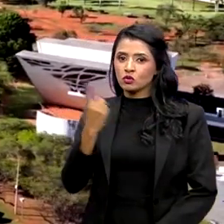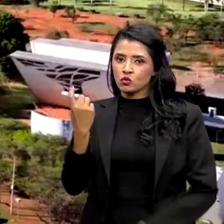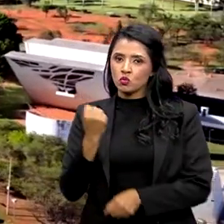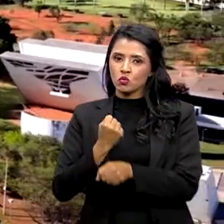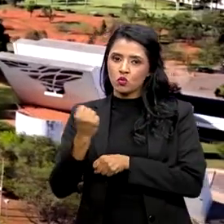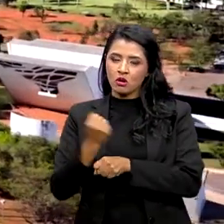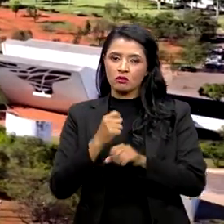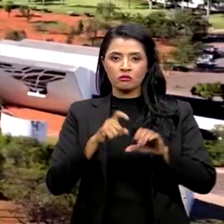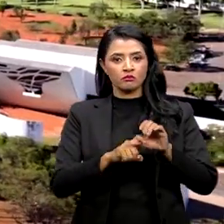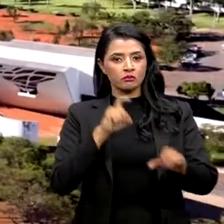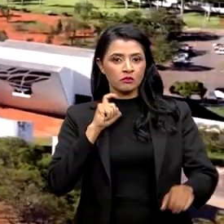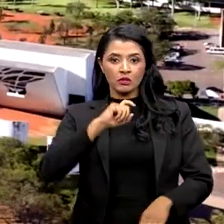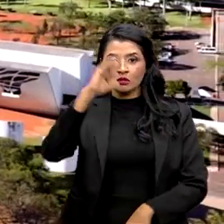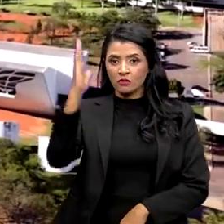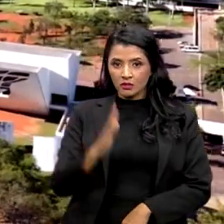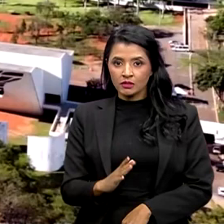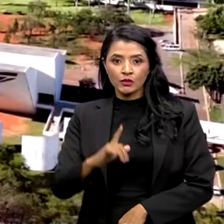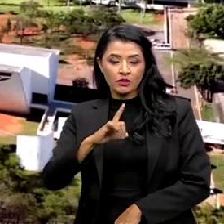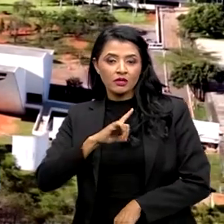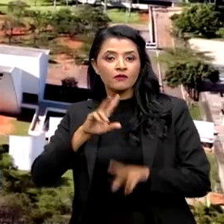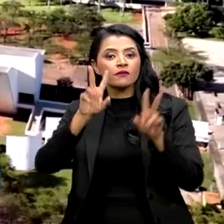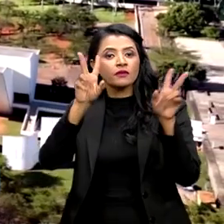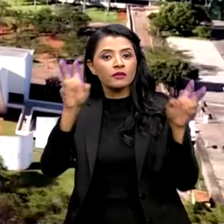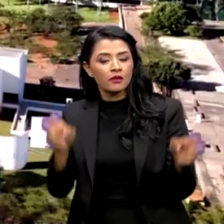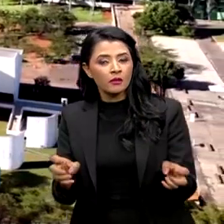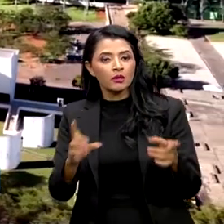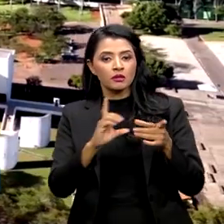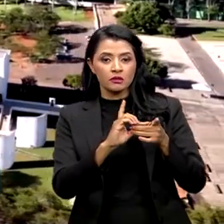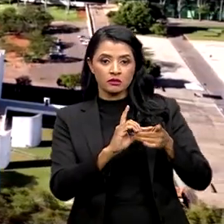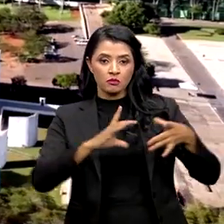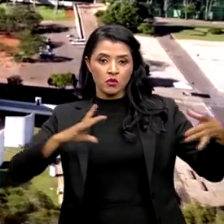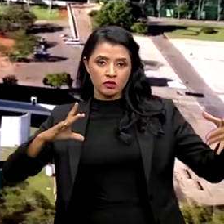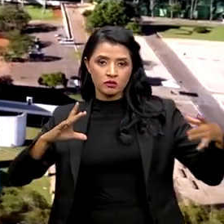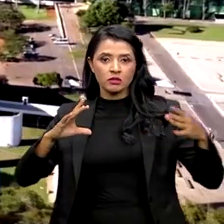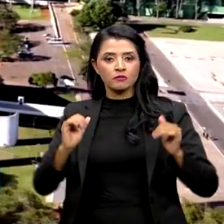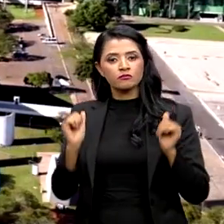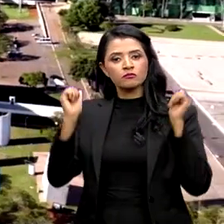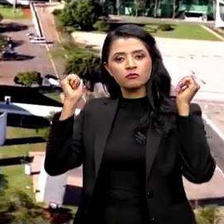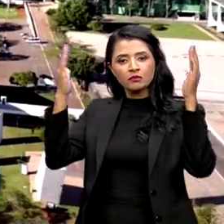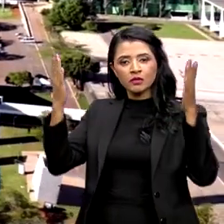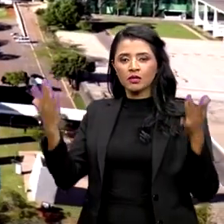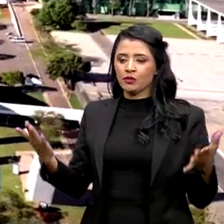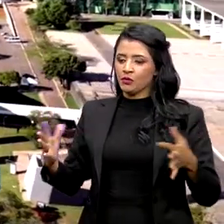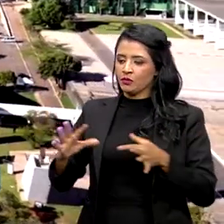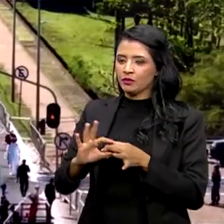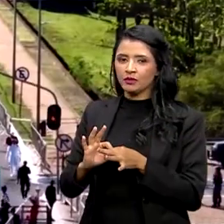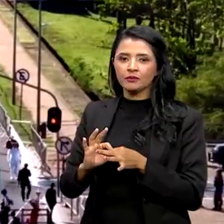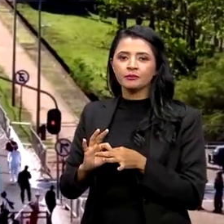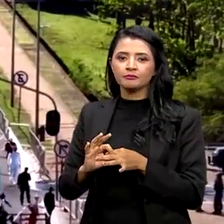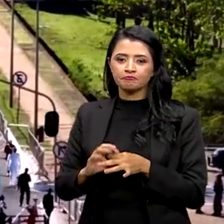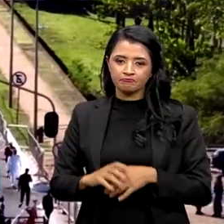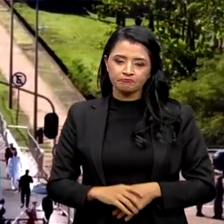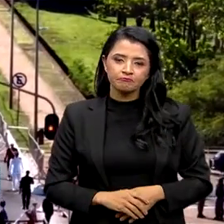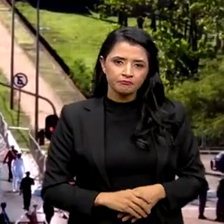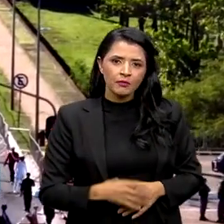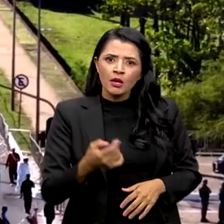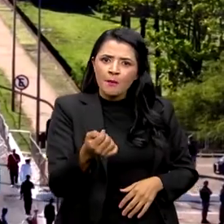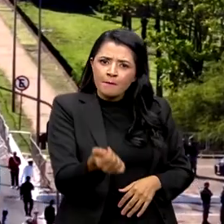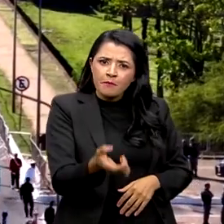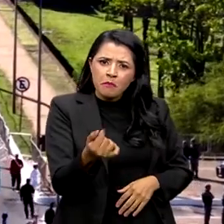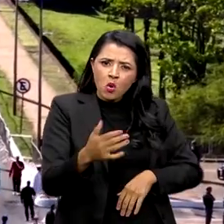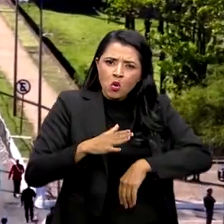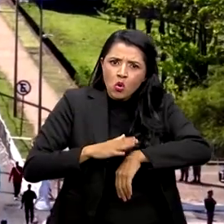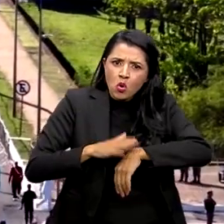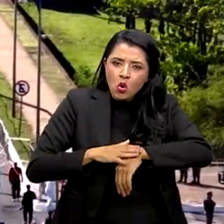independência do Brasil teve como tema democracia, soberania e união. Faltando poucos